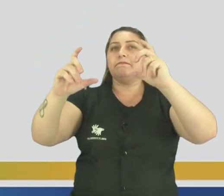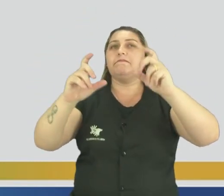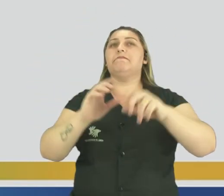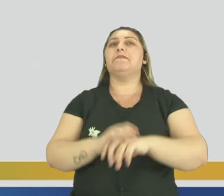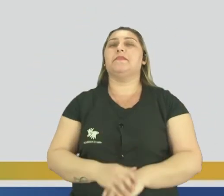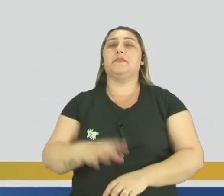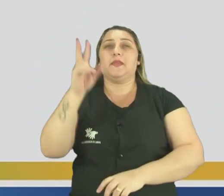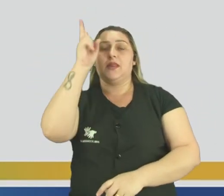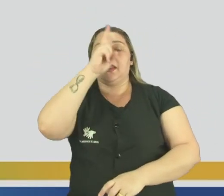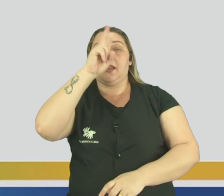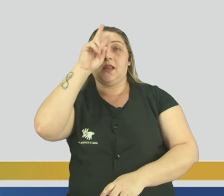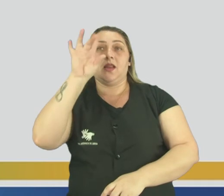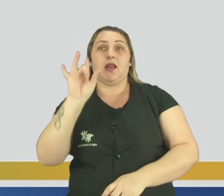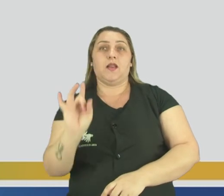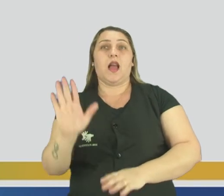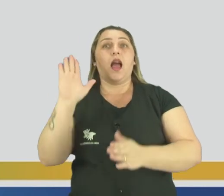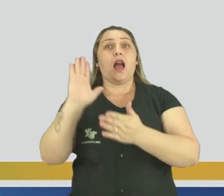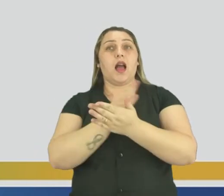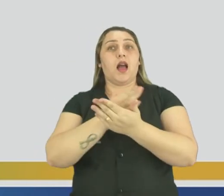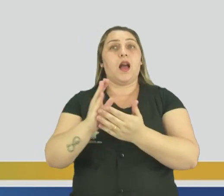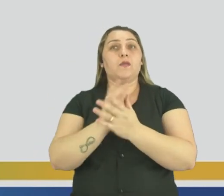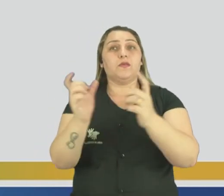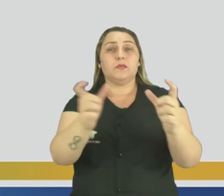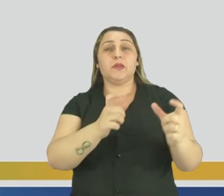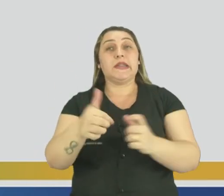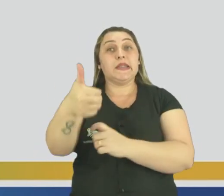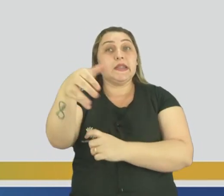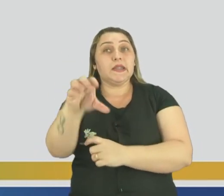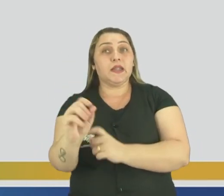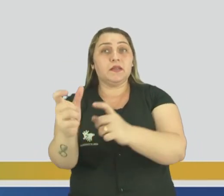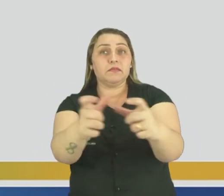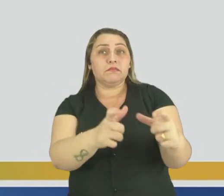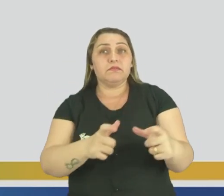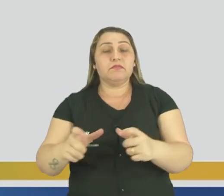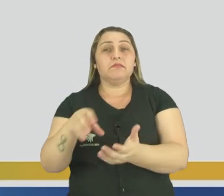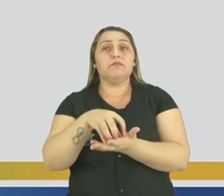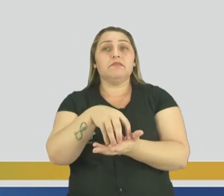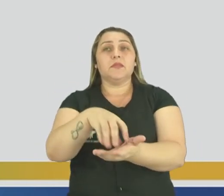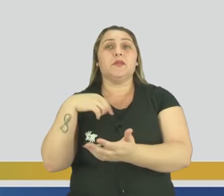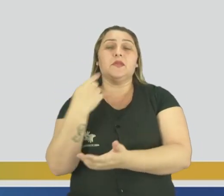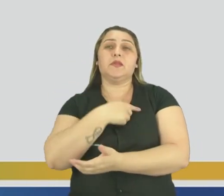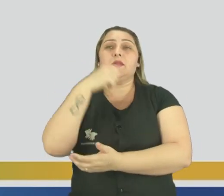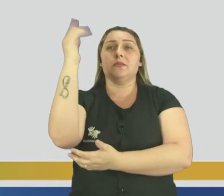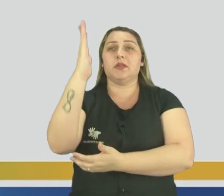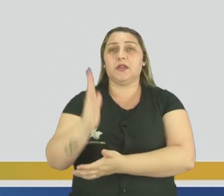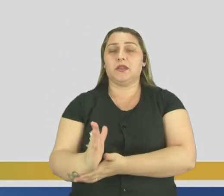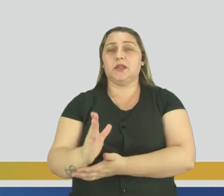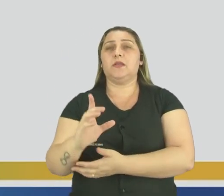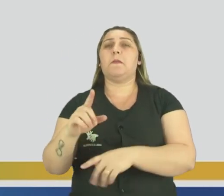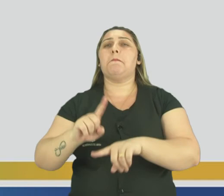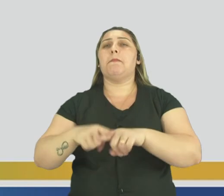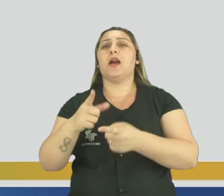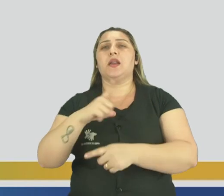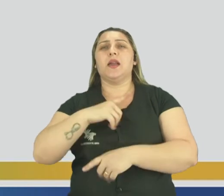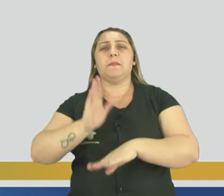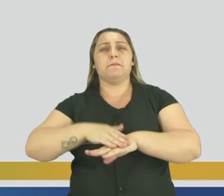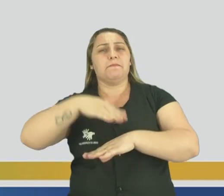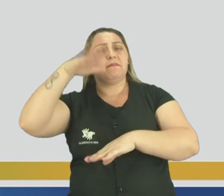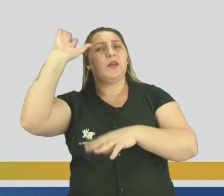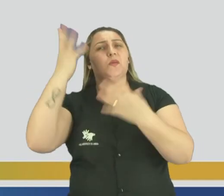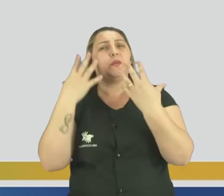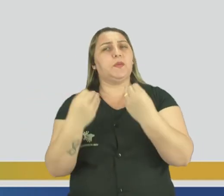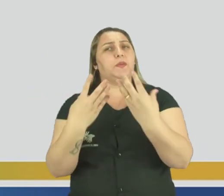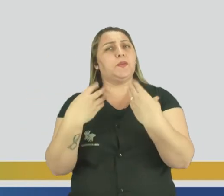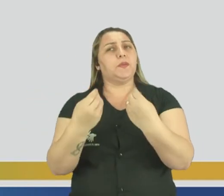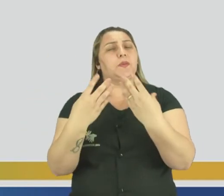Lembrando que são somente alguns pontos, né? Dez pontos turísticos do nosso Brasil. Mas tem muitos e muitos e